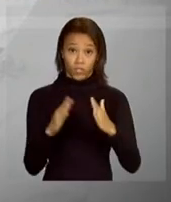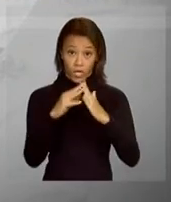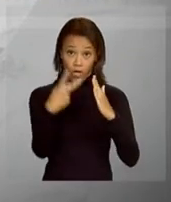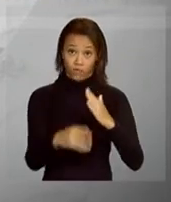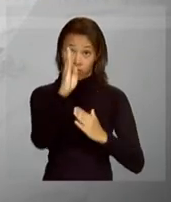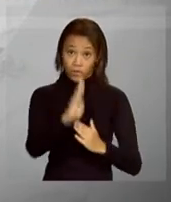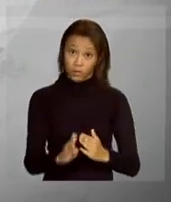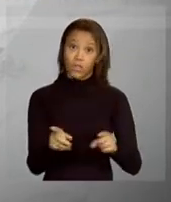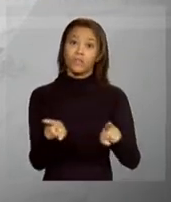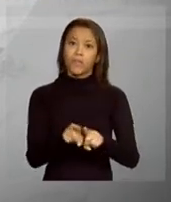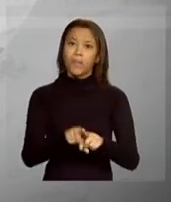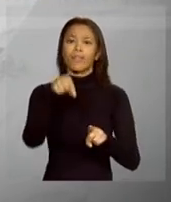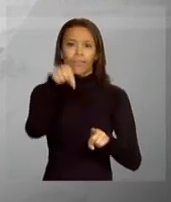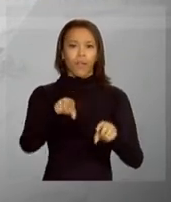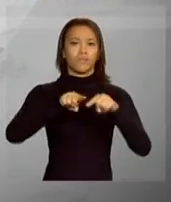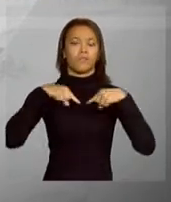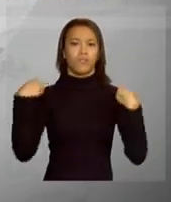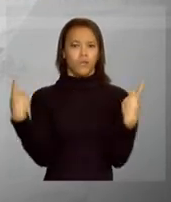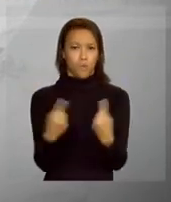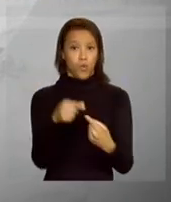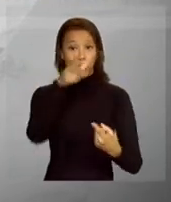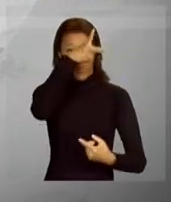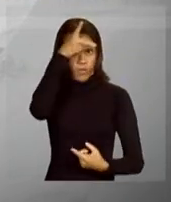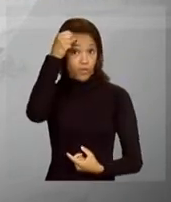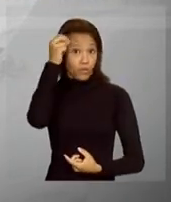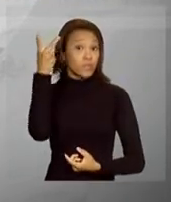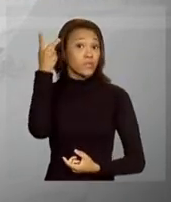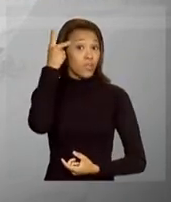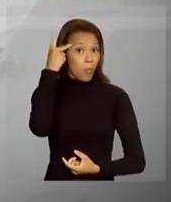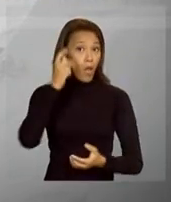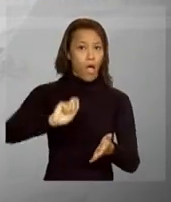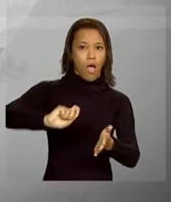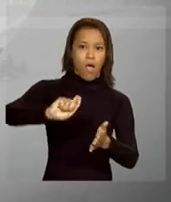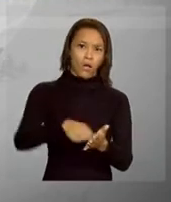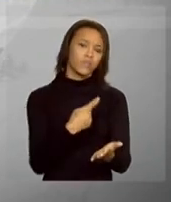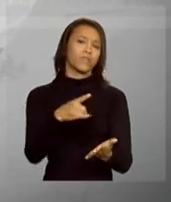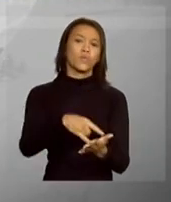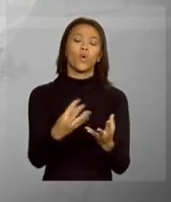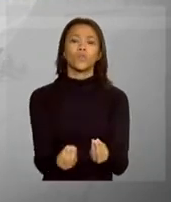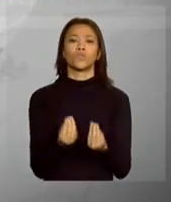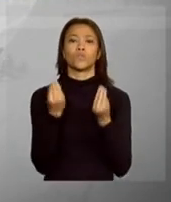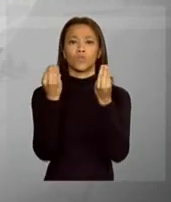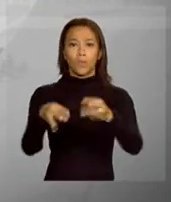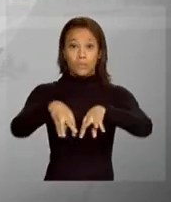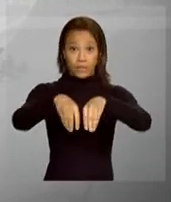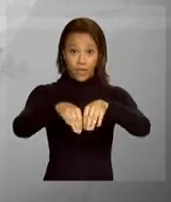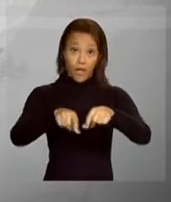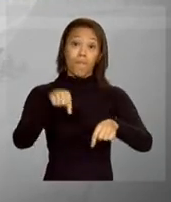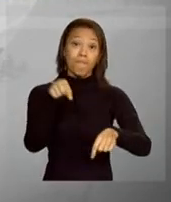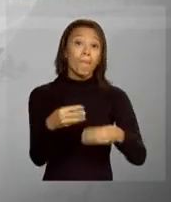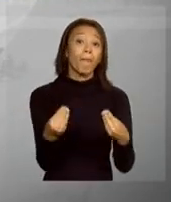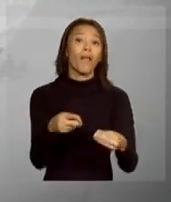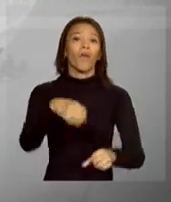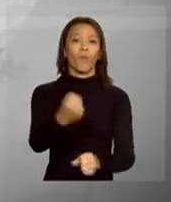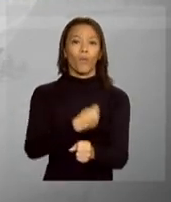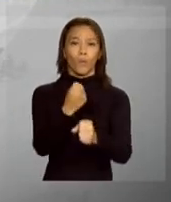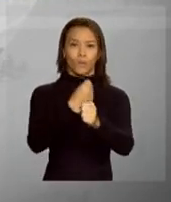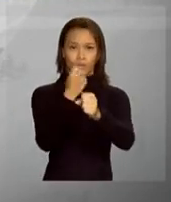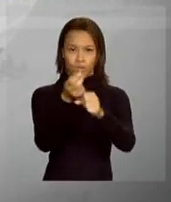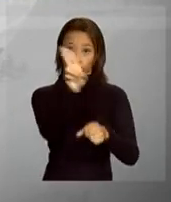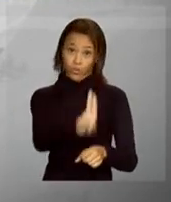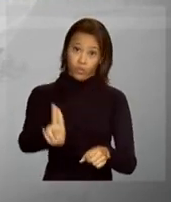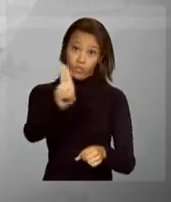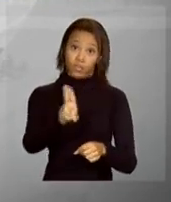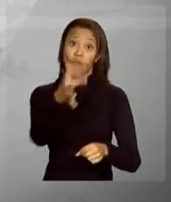brasileiro. Ainda na cerimônia, a Prefeitura de São Paulo assinou a doação de terrenos para a construção do campus da